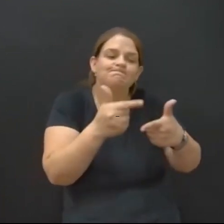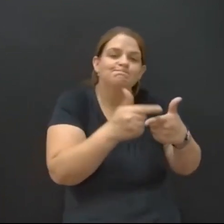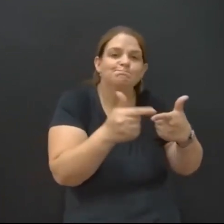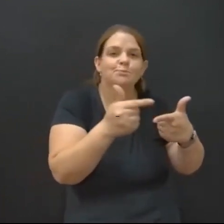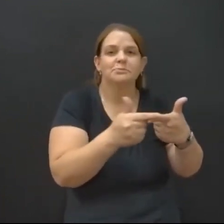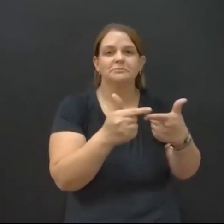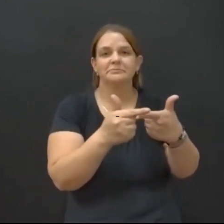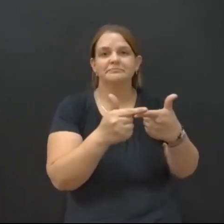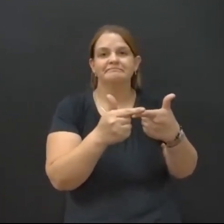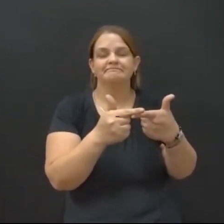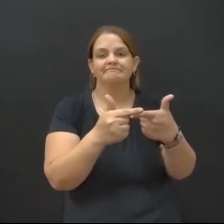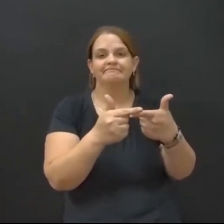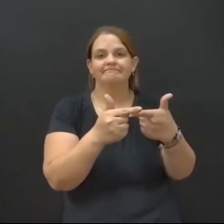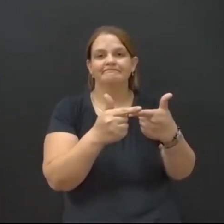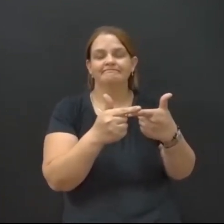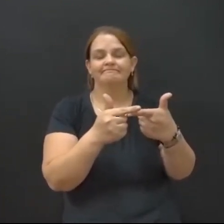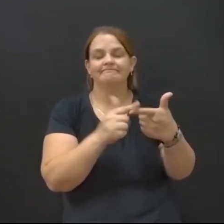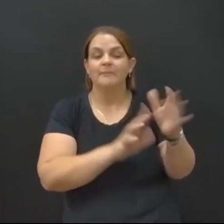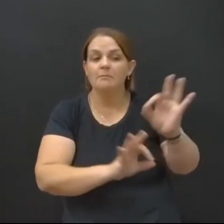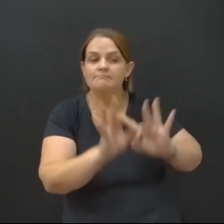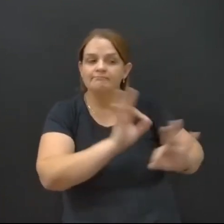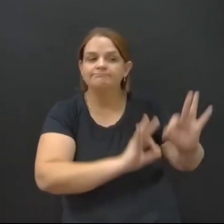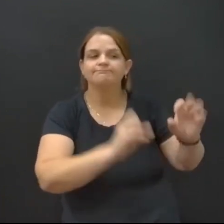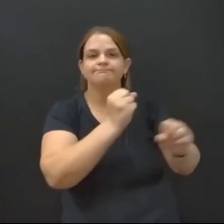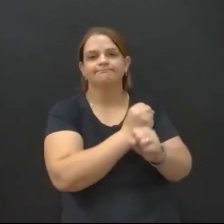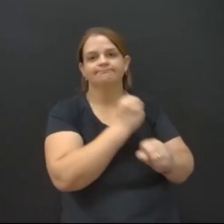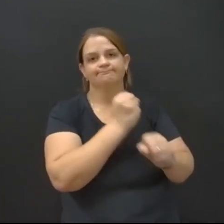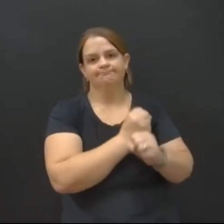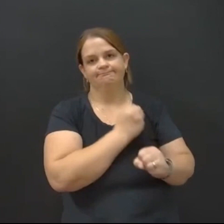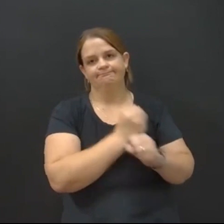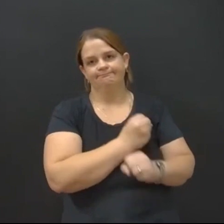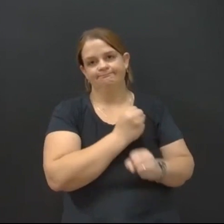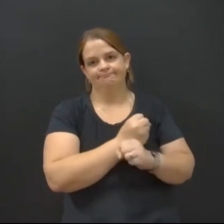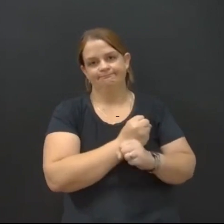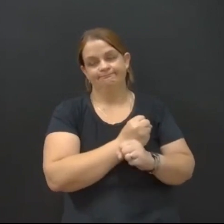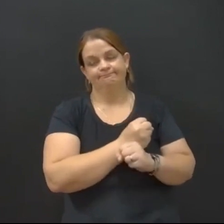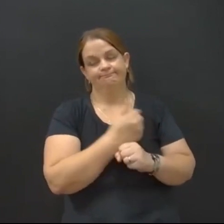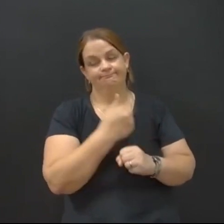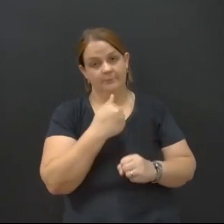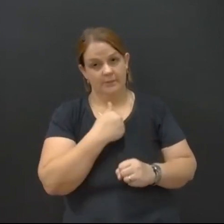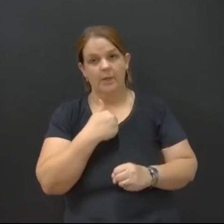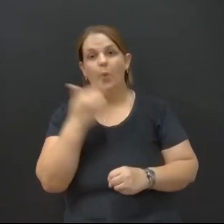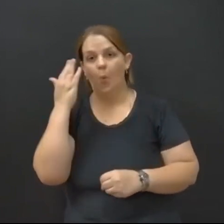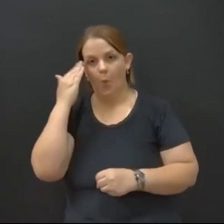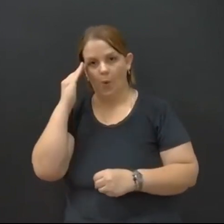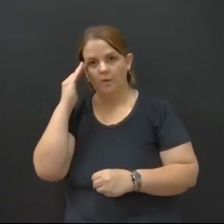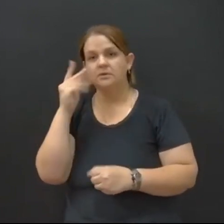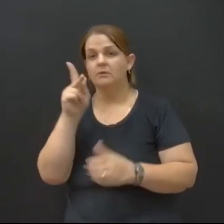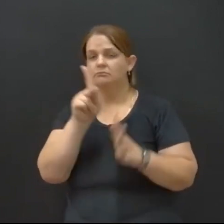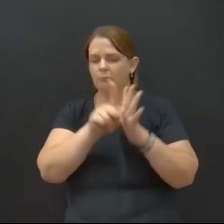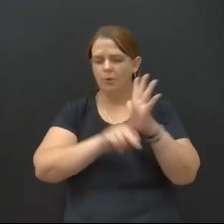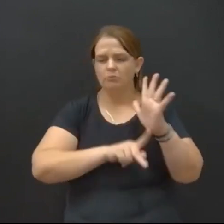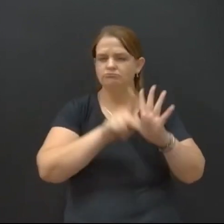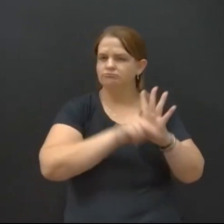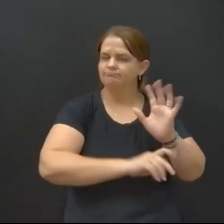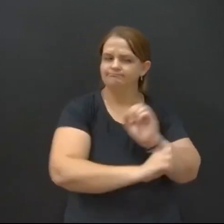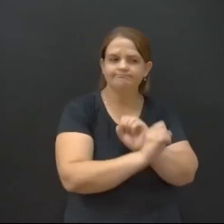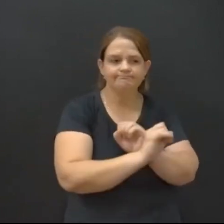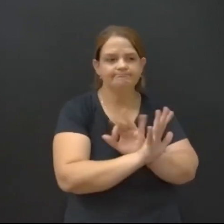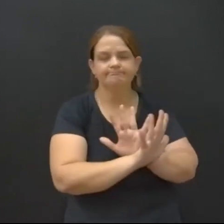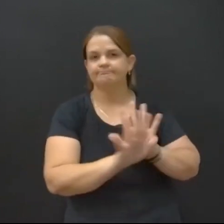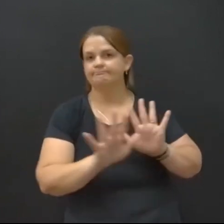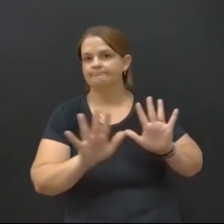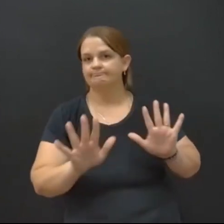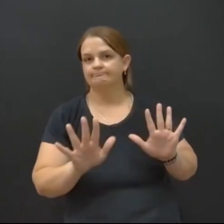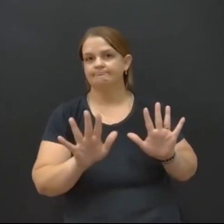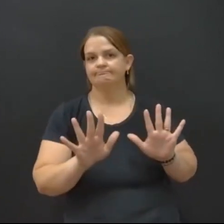para regular nessa área da construção. Então, gente, eu entendo como um projeto fantástico, acho que